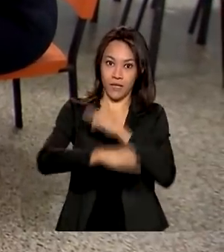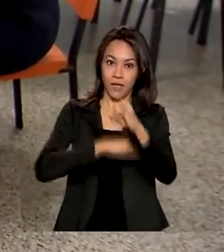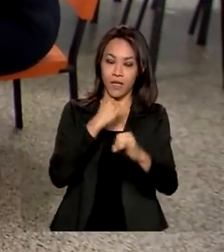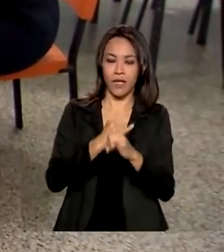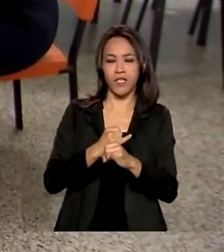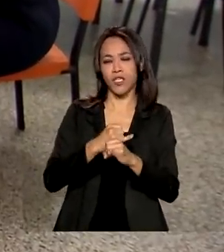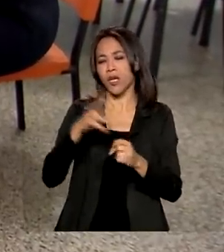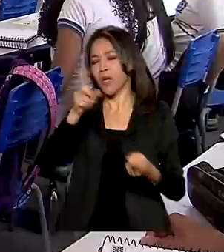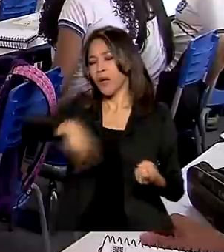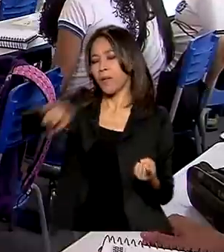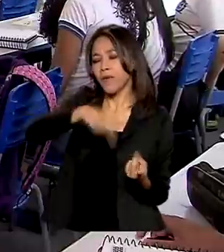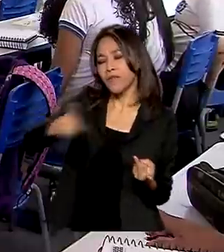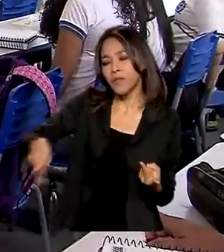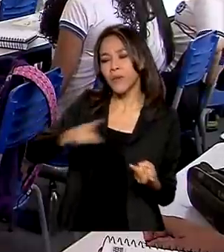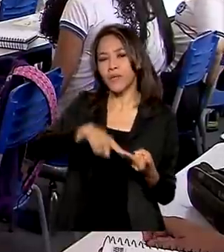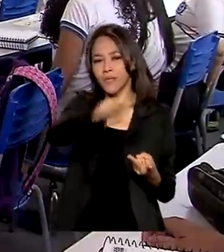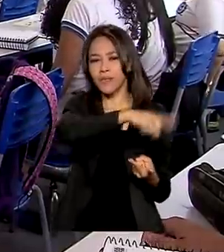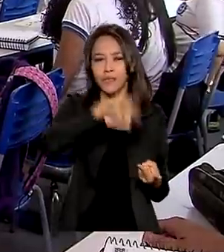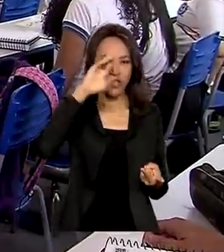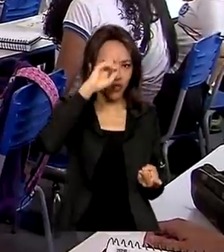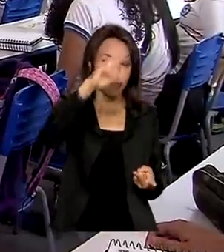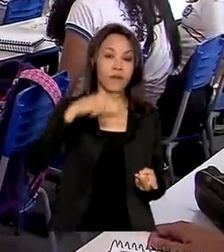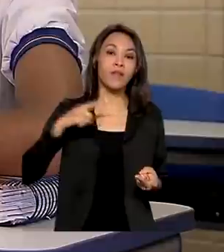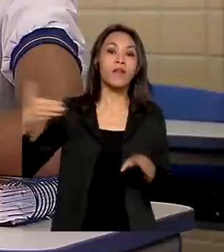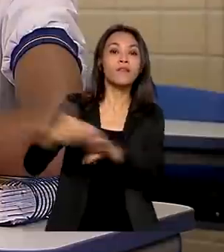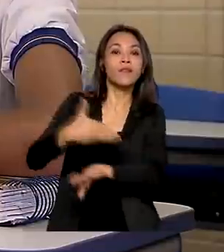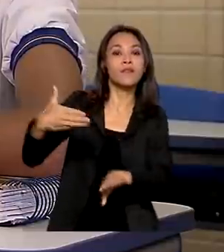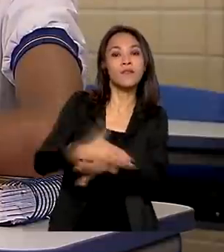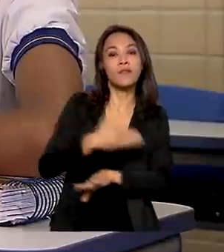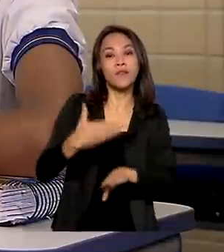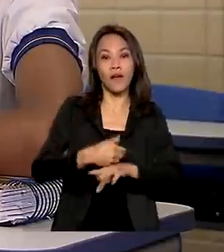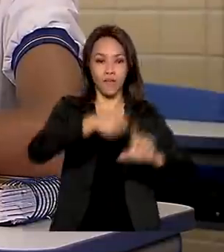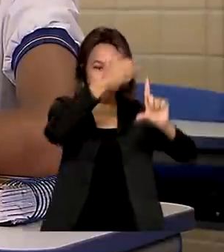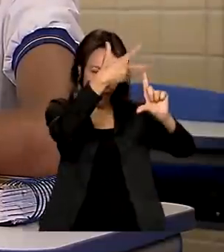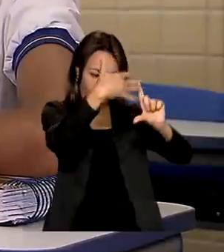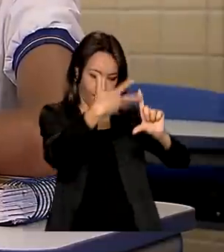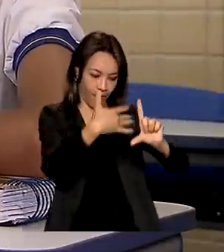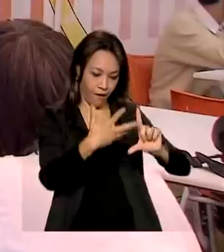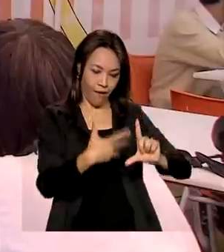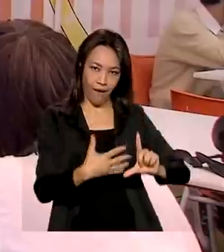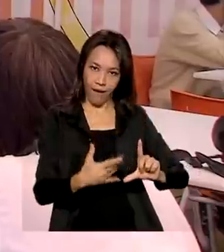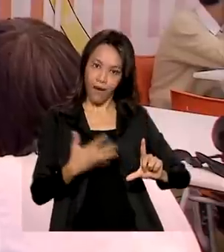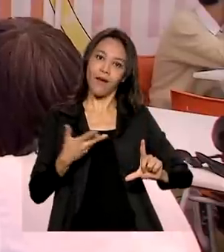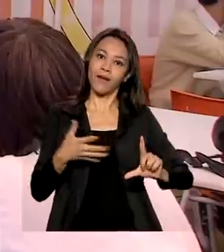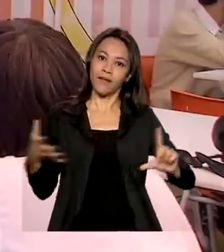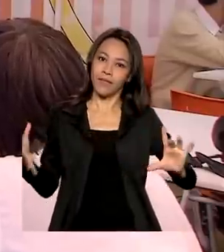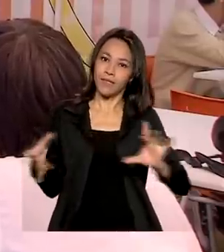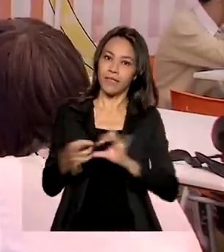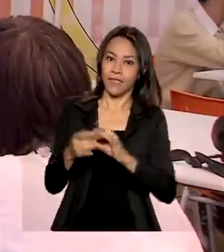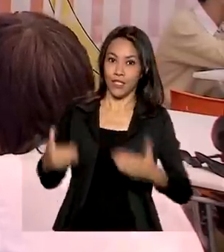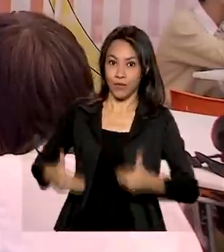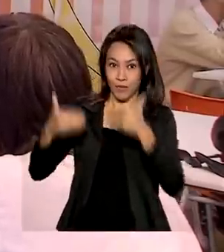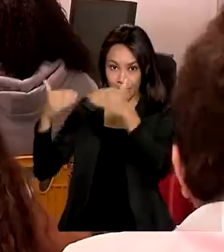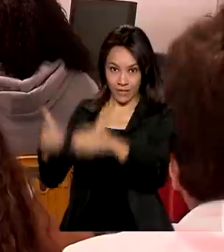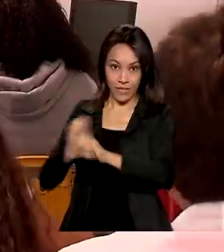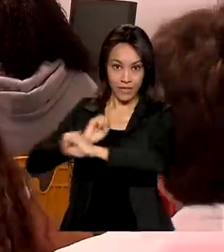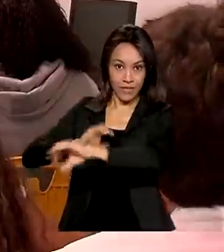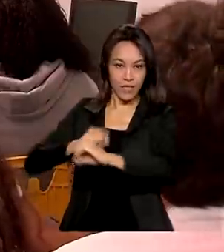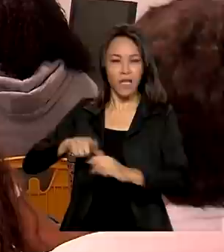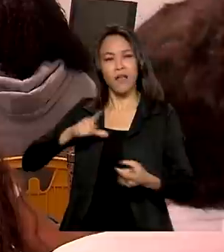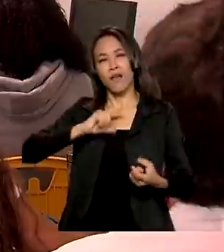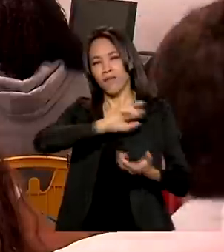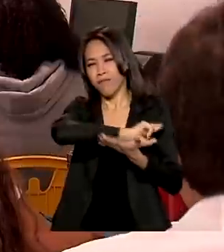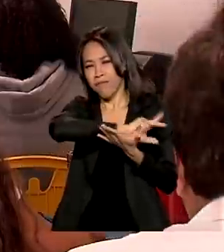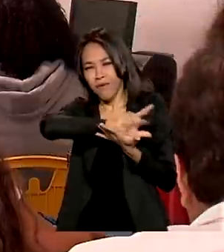acessar a plataforma Avamec do Ministério da Educação, onde mais de 150 cursos gratuitos de